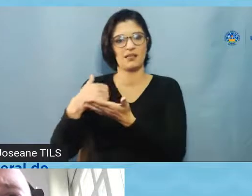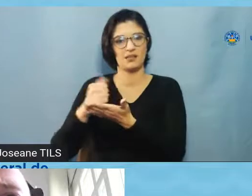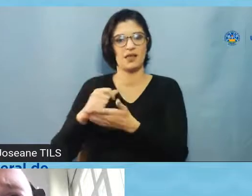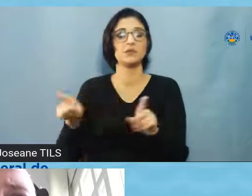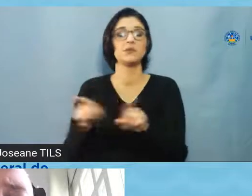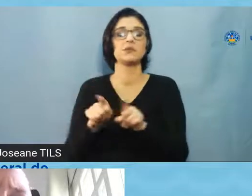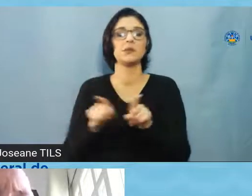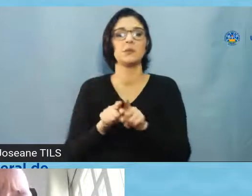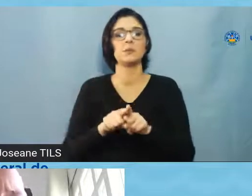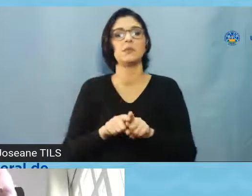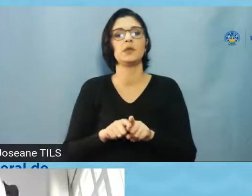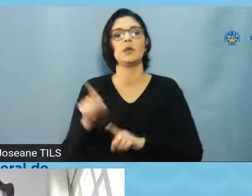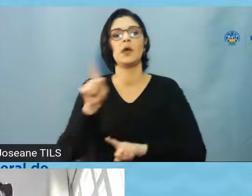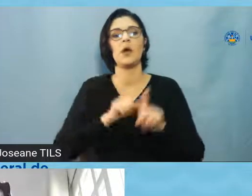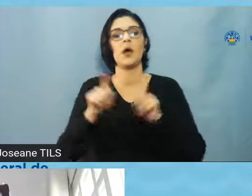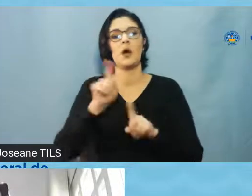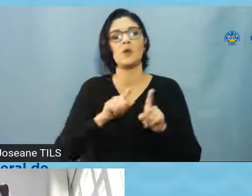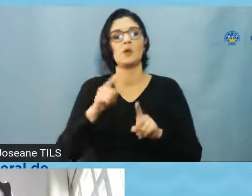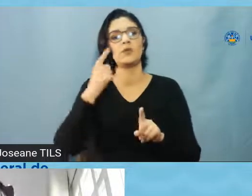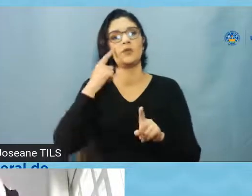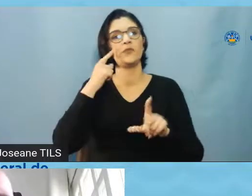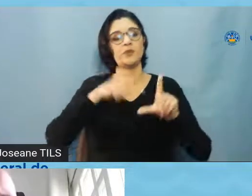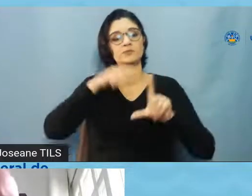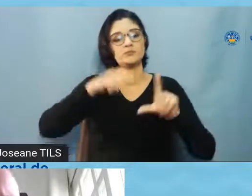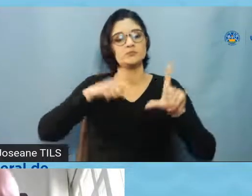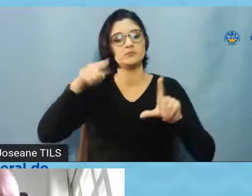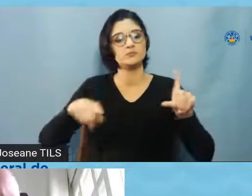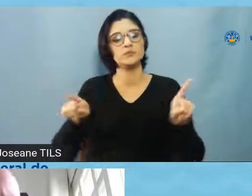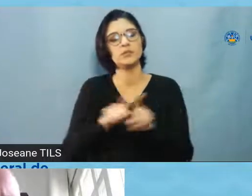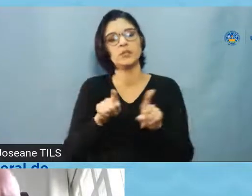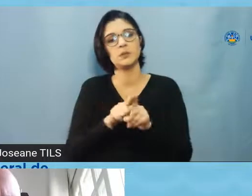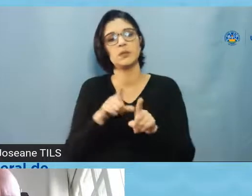que pega os dados quantitativos dos estudos anteriores, né, para fazer uma